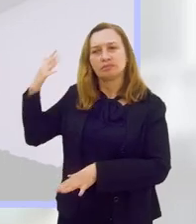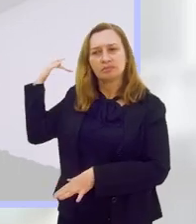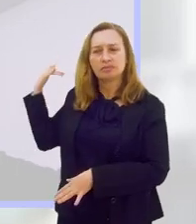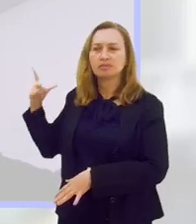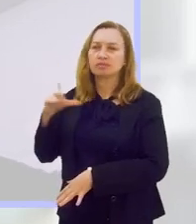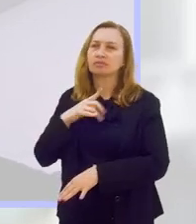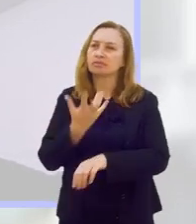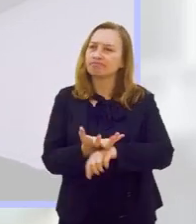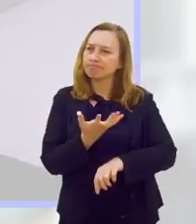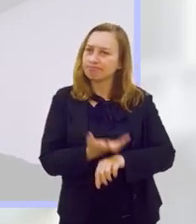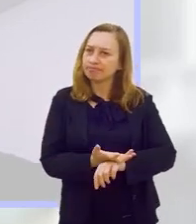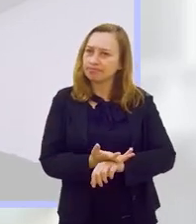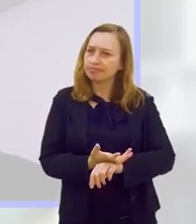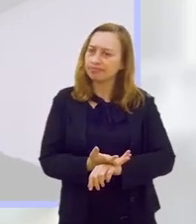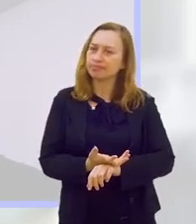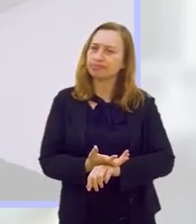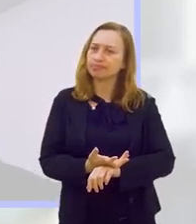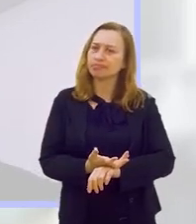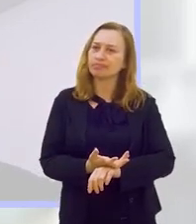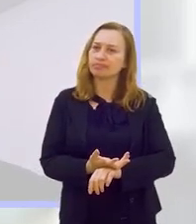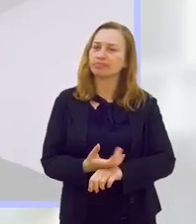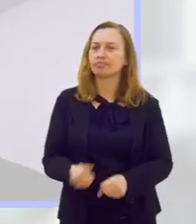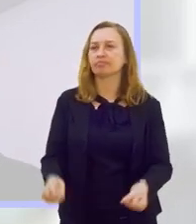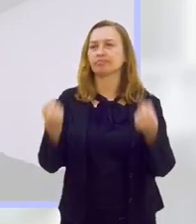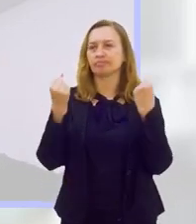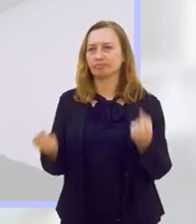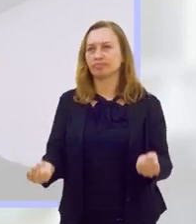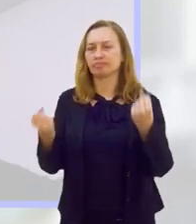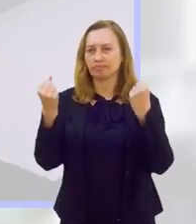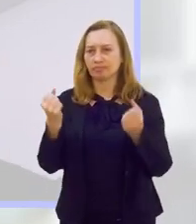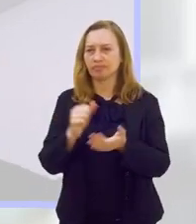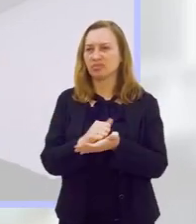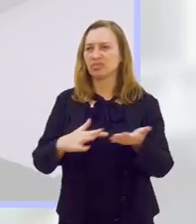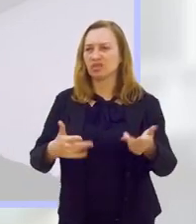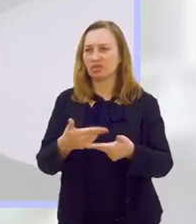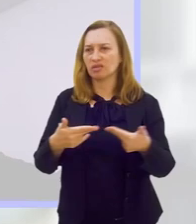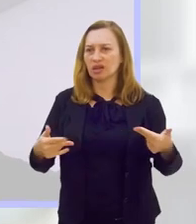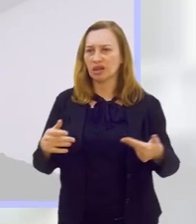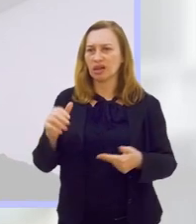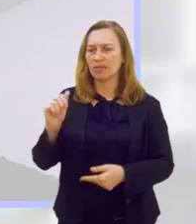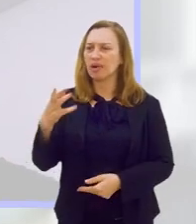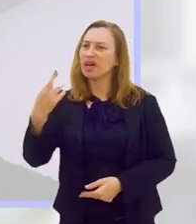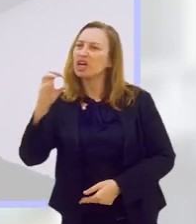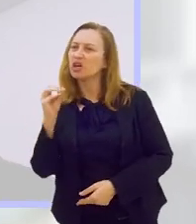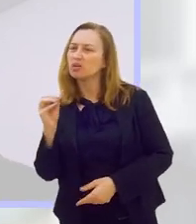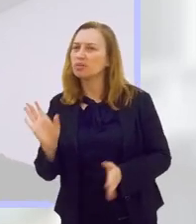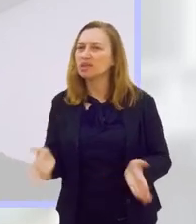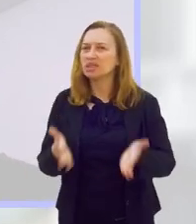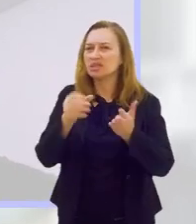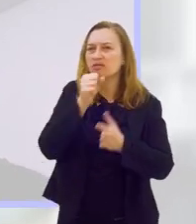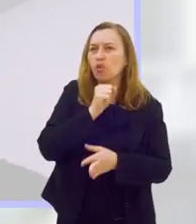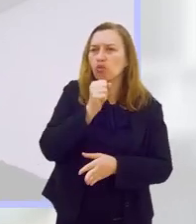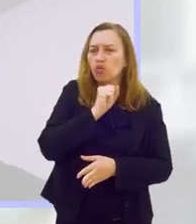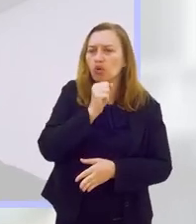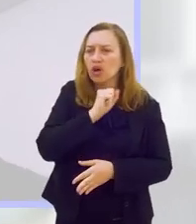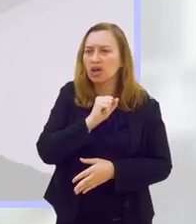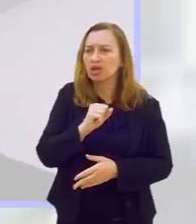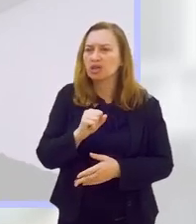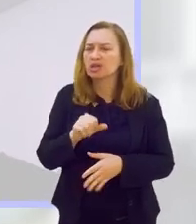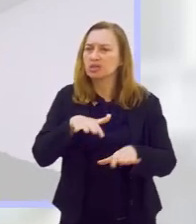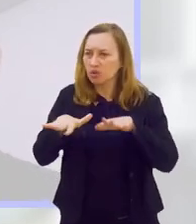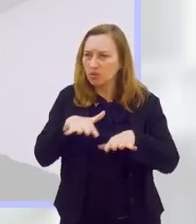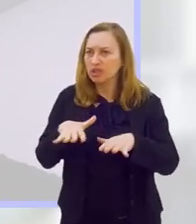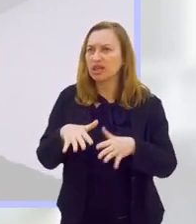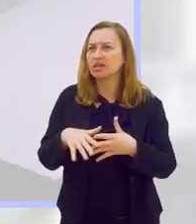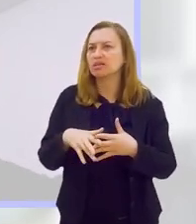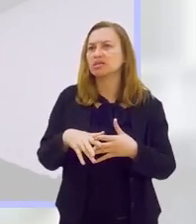tem a pracinha, né? Da atividade física, onde vemos vários aparelhos para incentivar o idoso